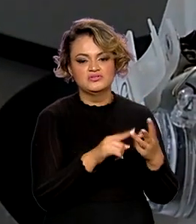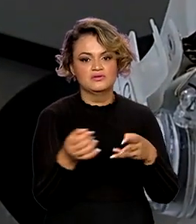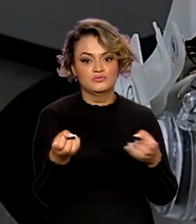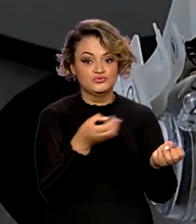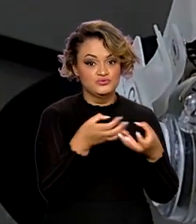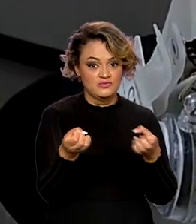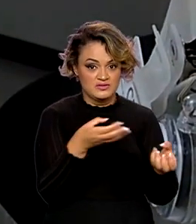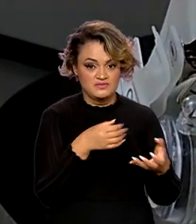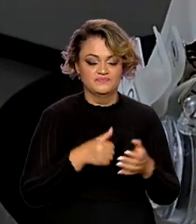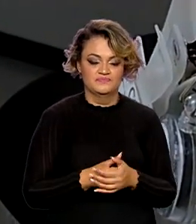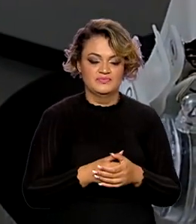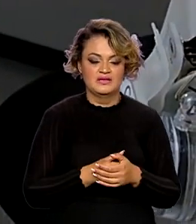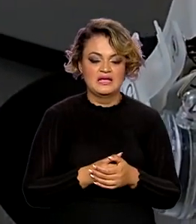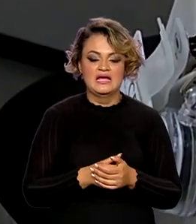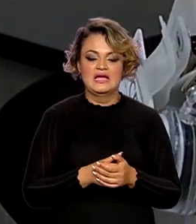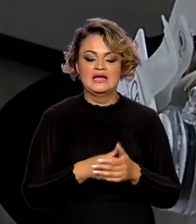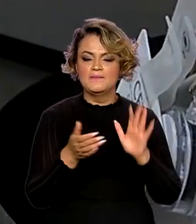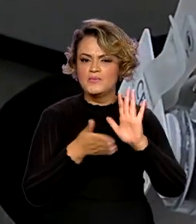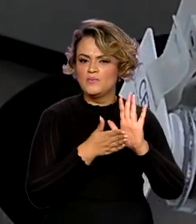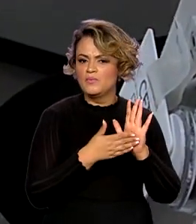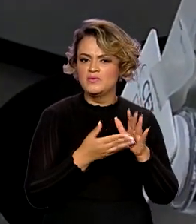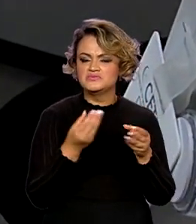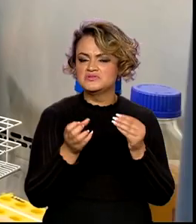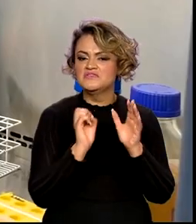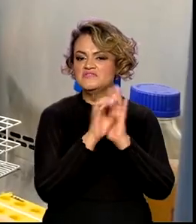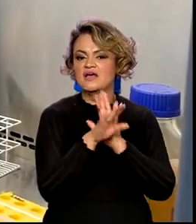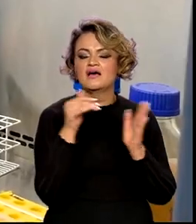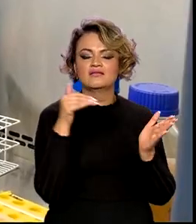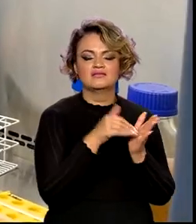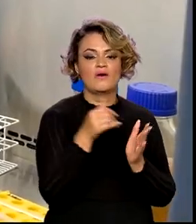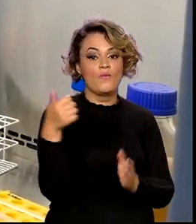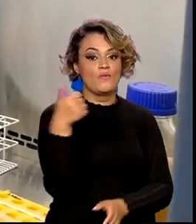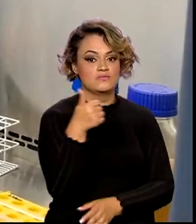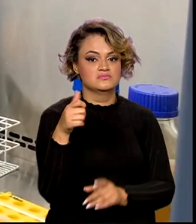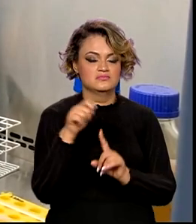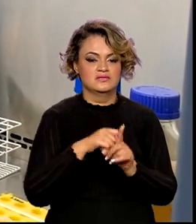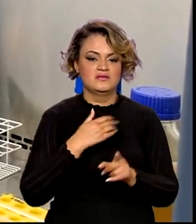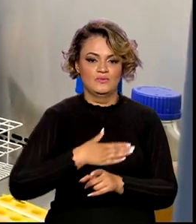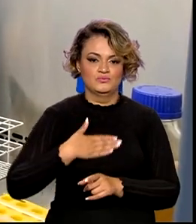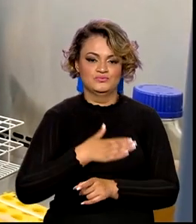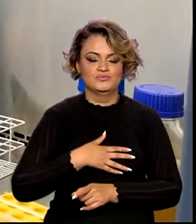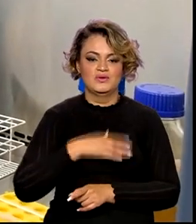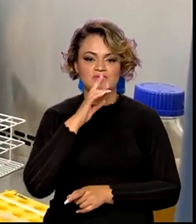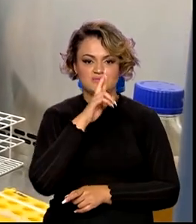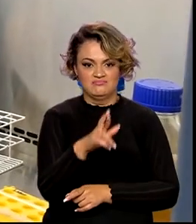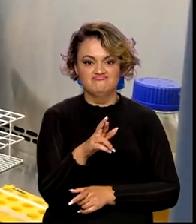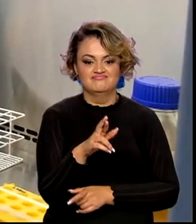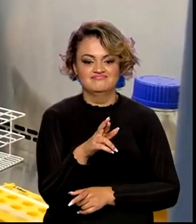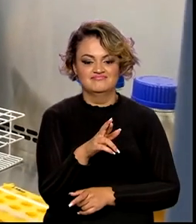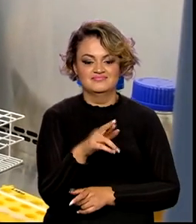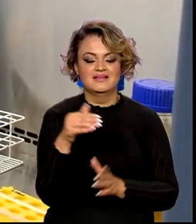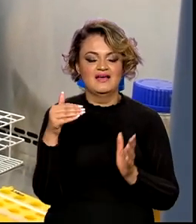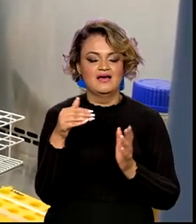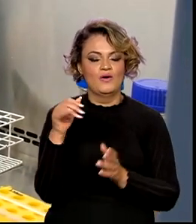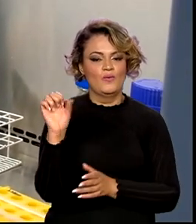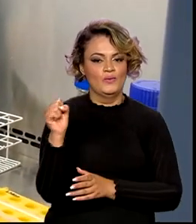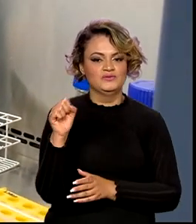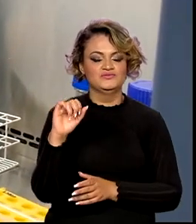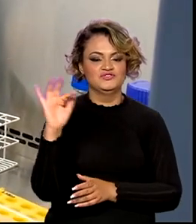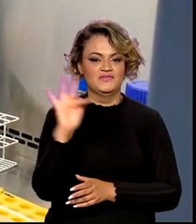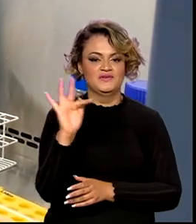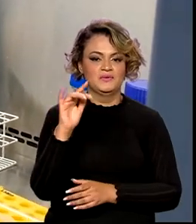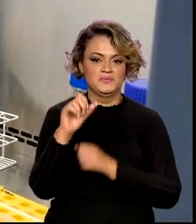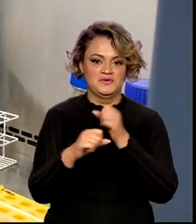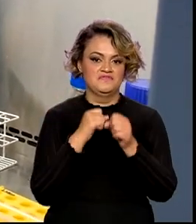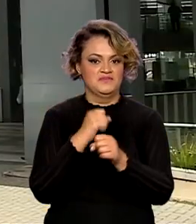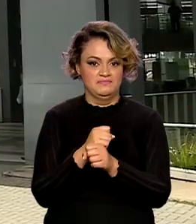de inovação. O envio das propostas vai até 11 de agosto. O resultado está previsto para 8 de fevereiro.